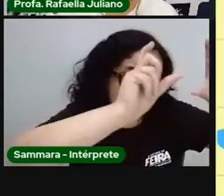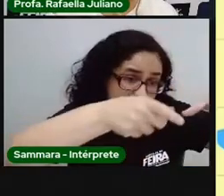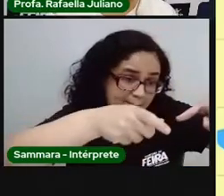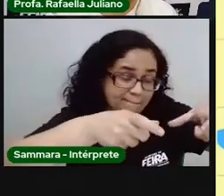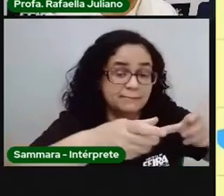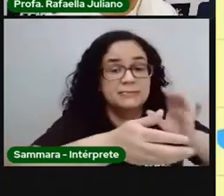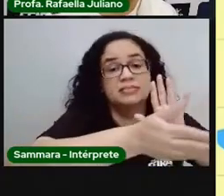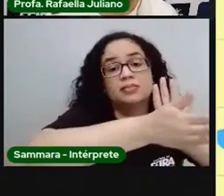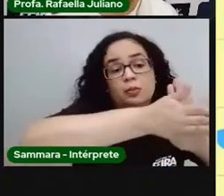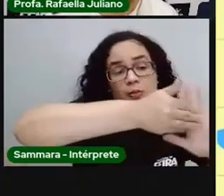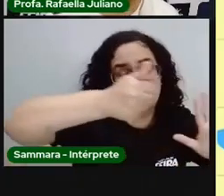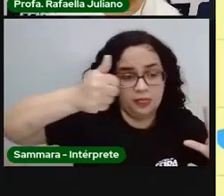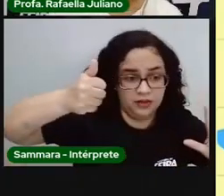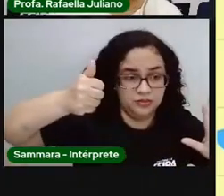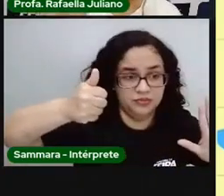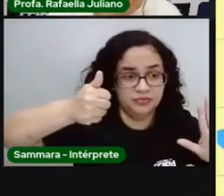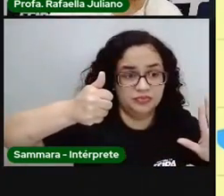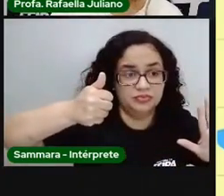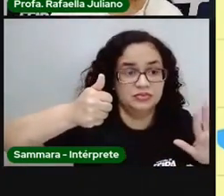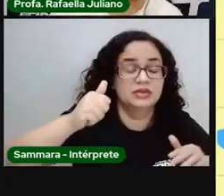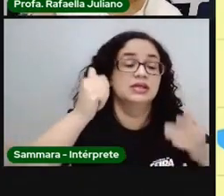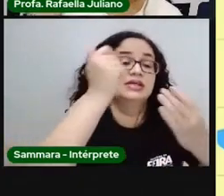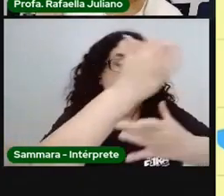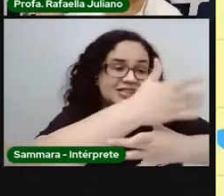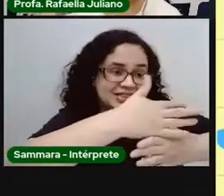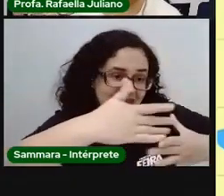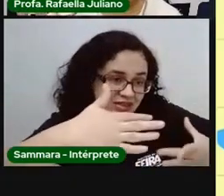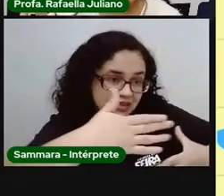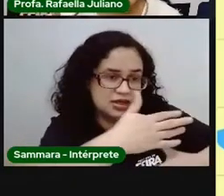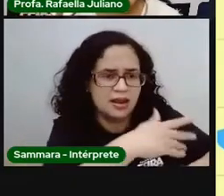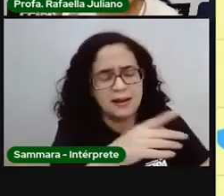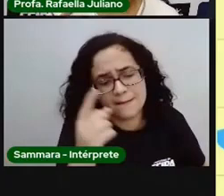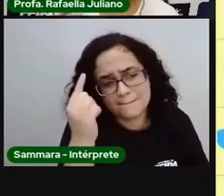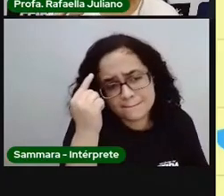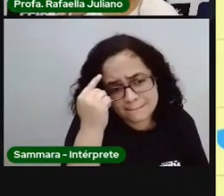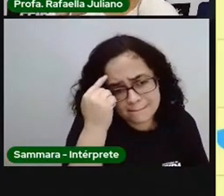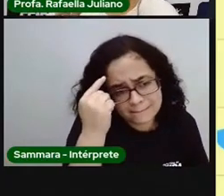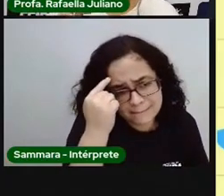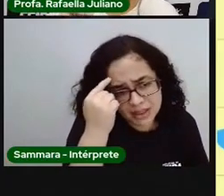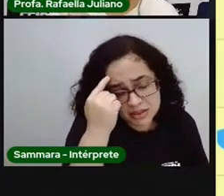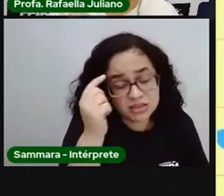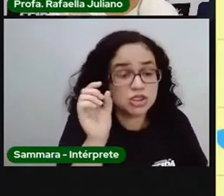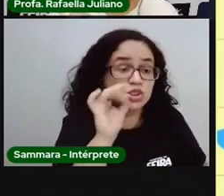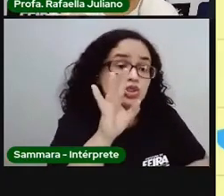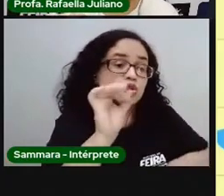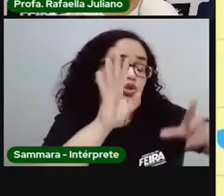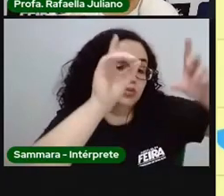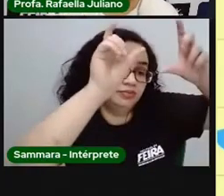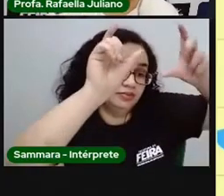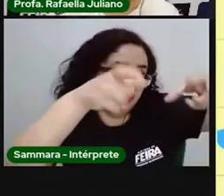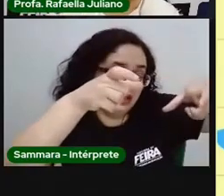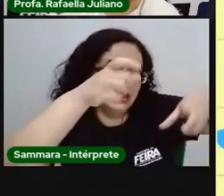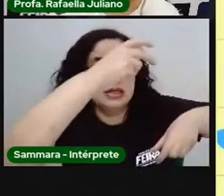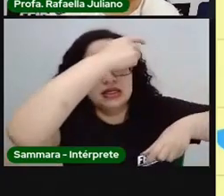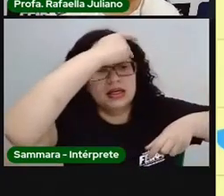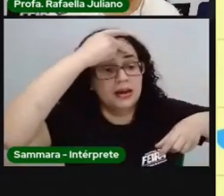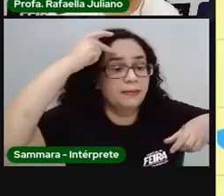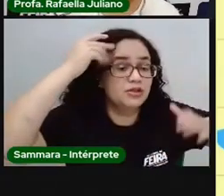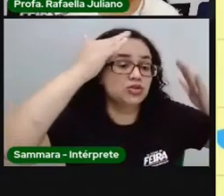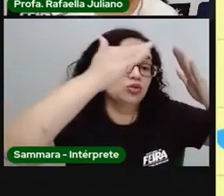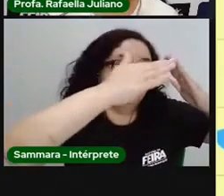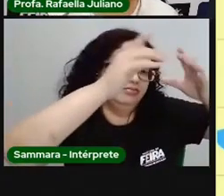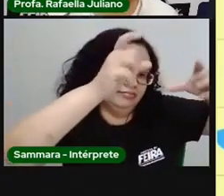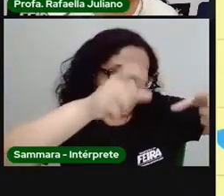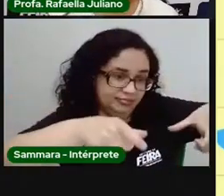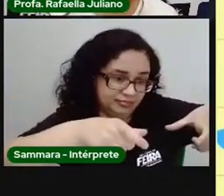elimina uma grande parte da cidade e pensa só naquela localização em a pessoa mora. E aí, quando ela